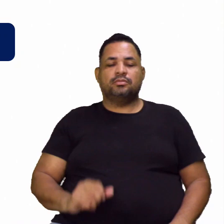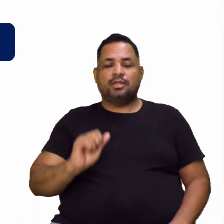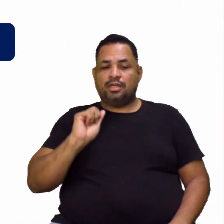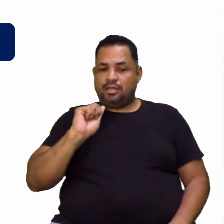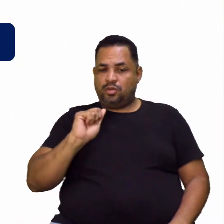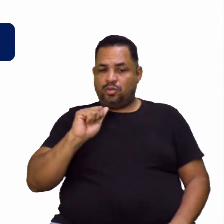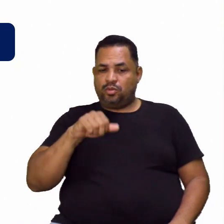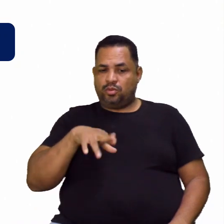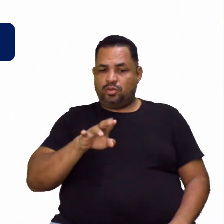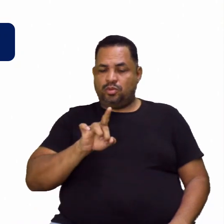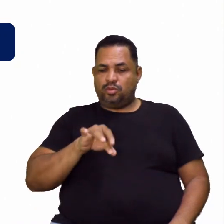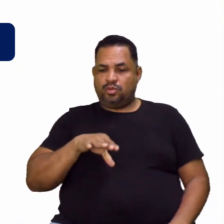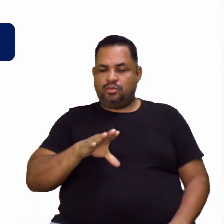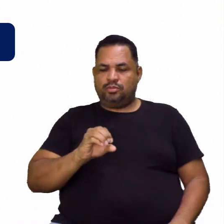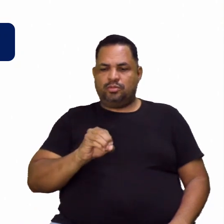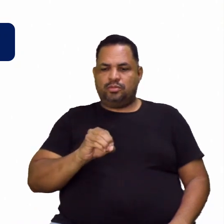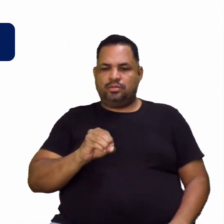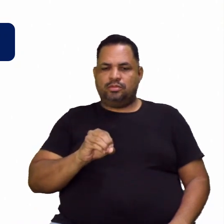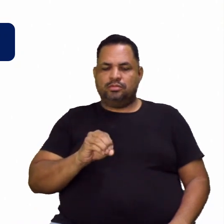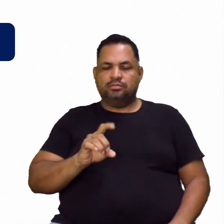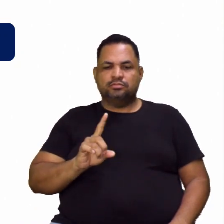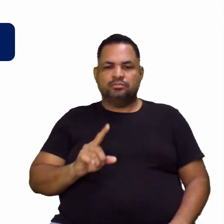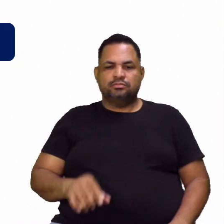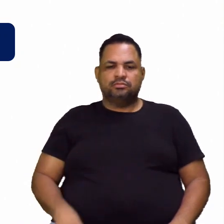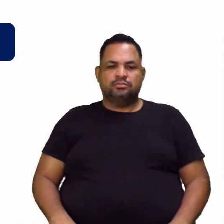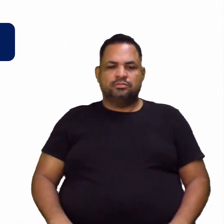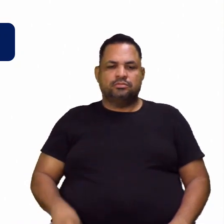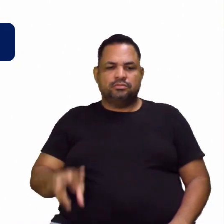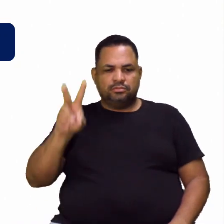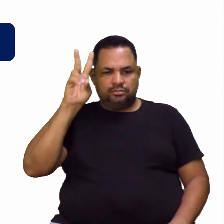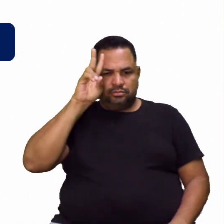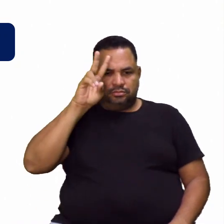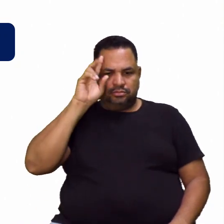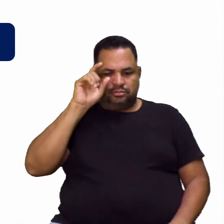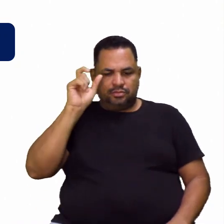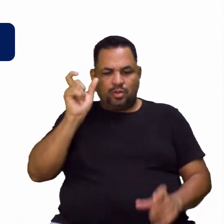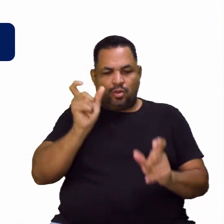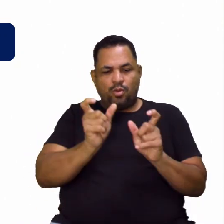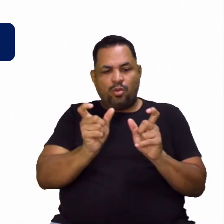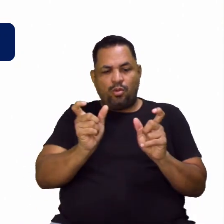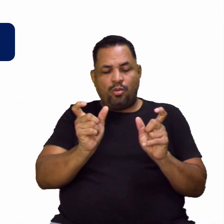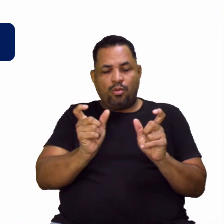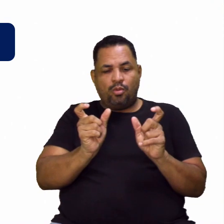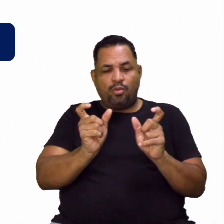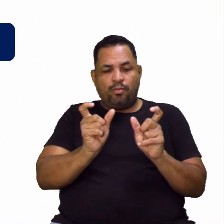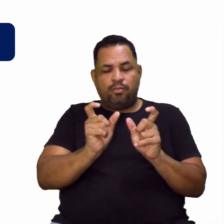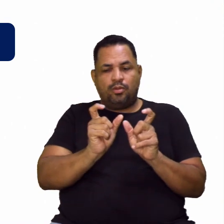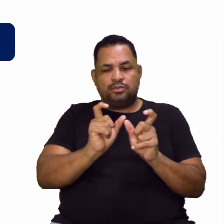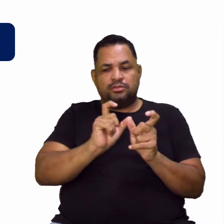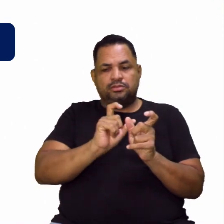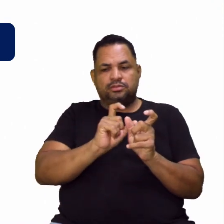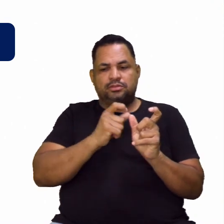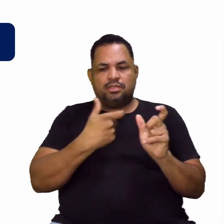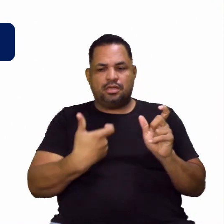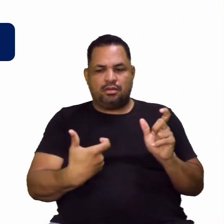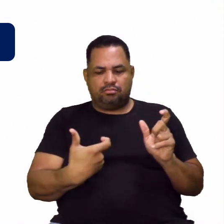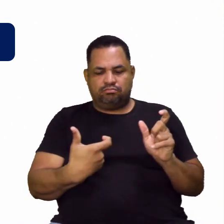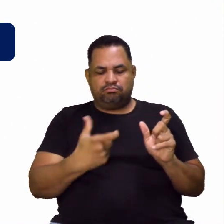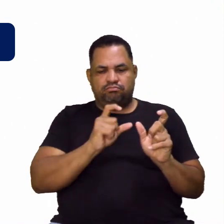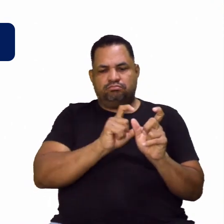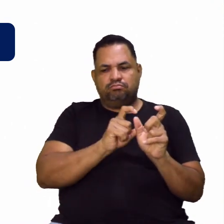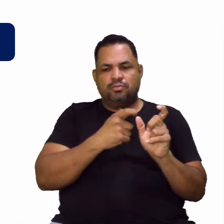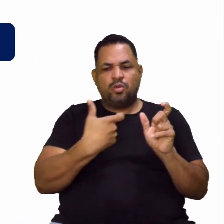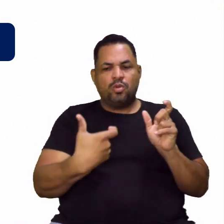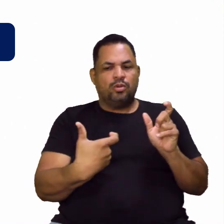antônimo, antônimo, você vai lembrar da oposição. Como assim?